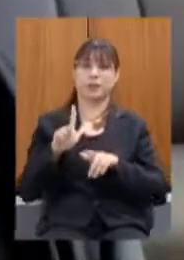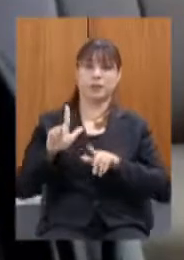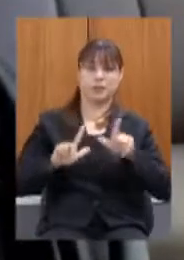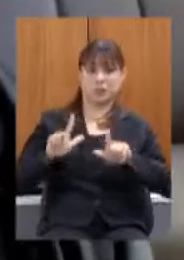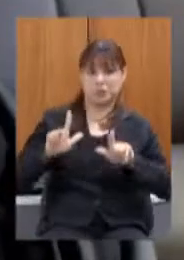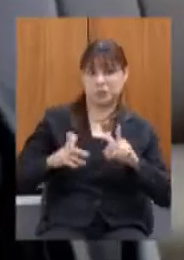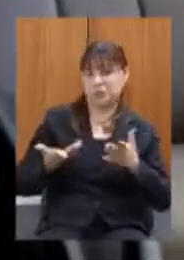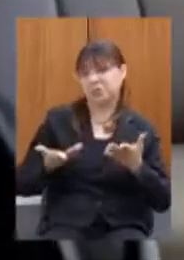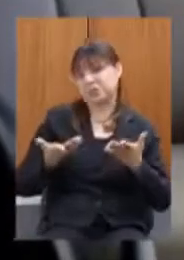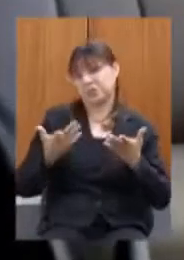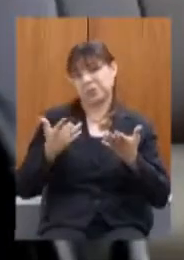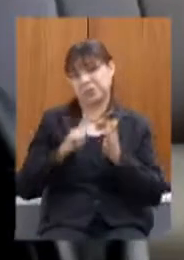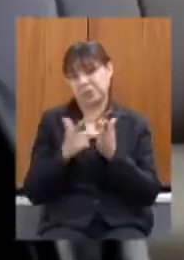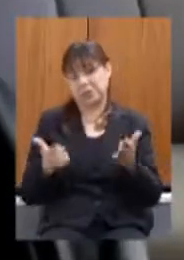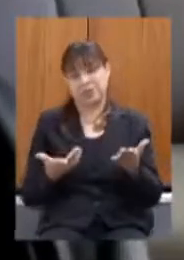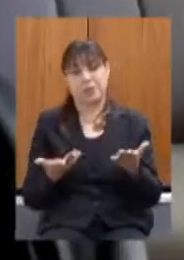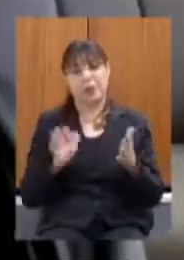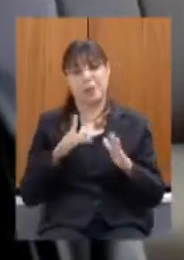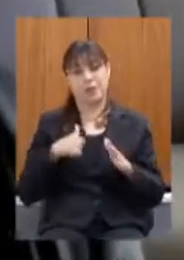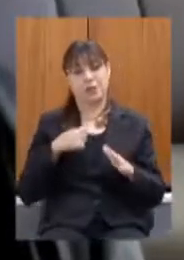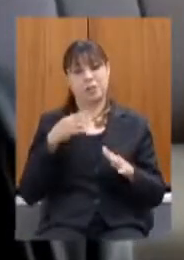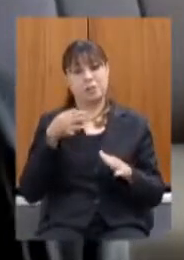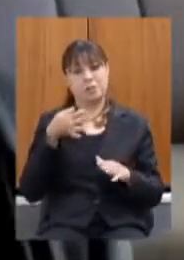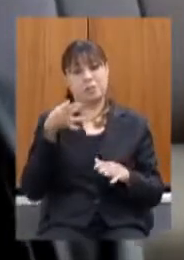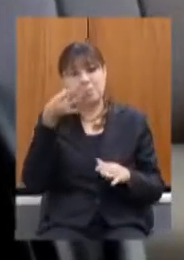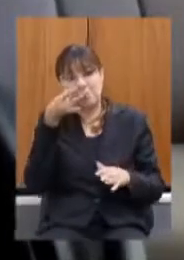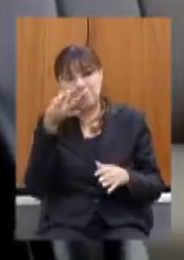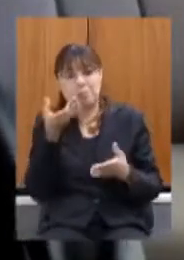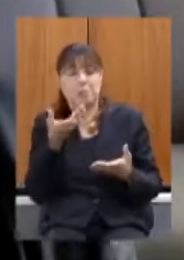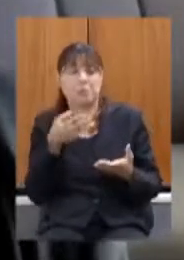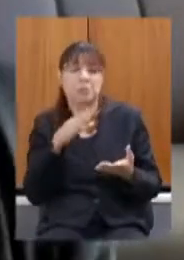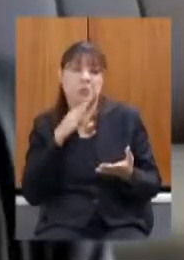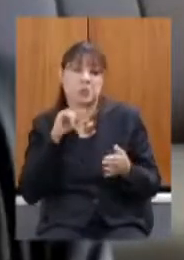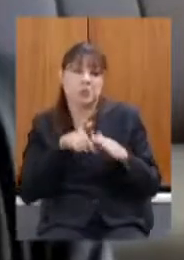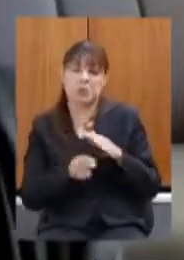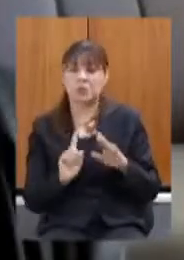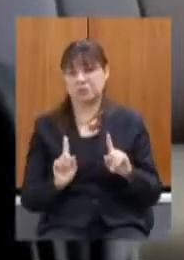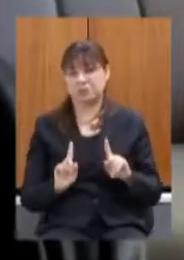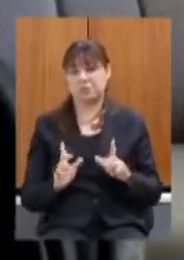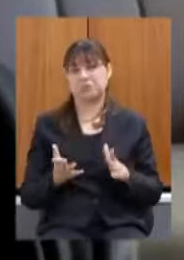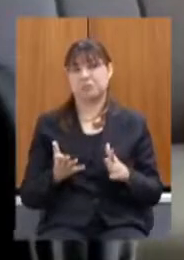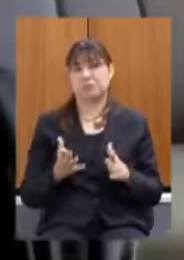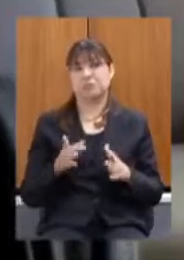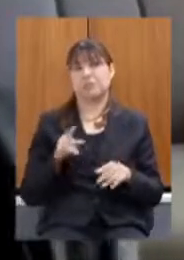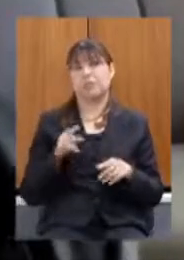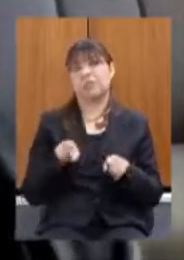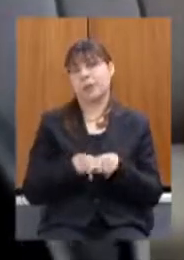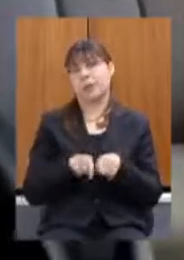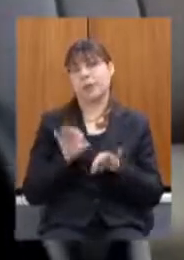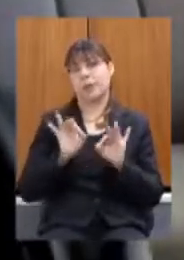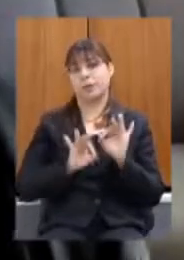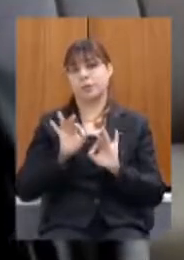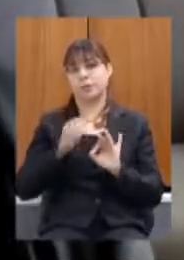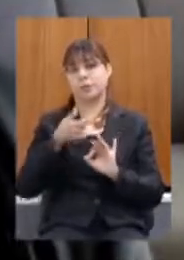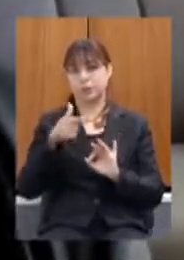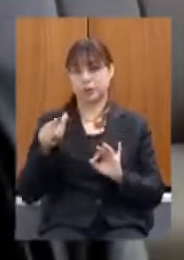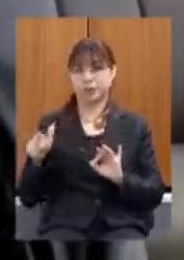eu nunca vivenciei assim por dentro como o orçamento do programa ou outros orçamentos